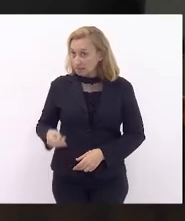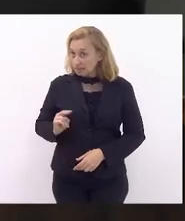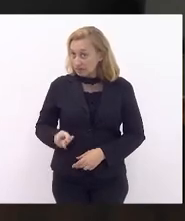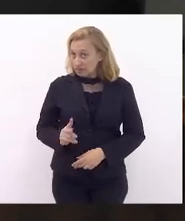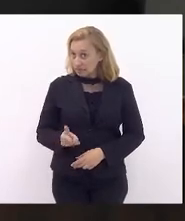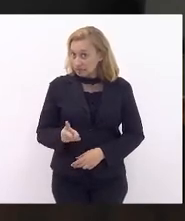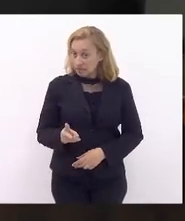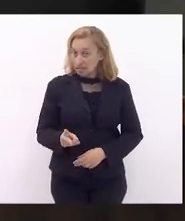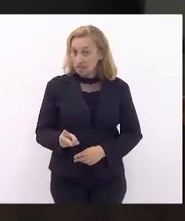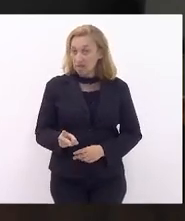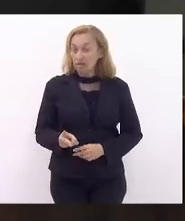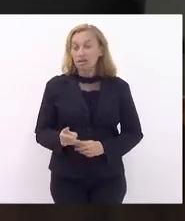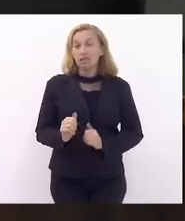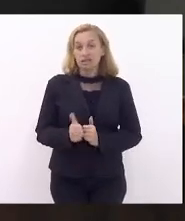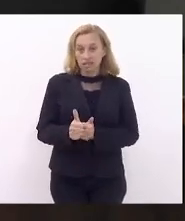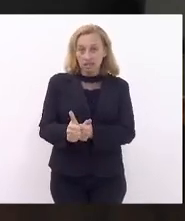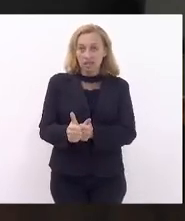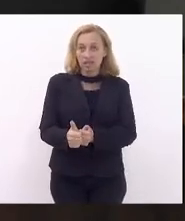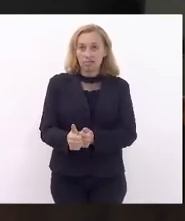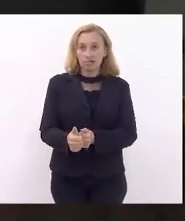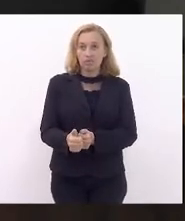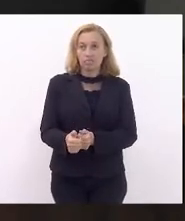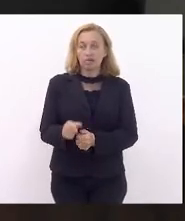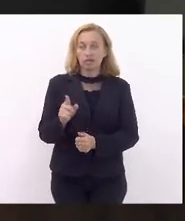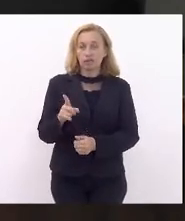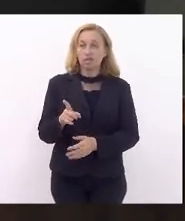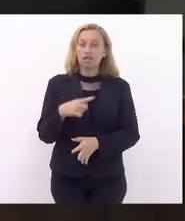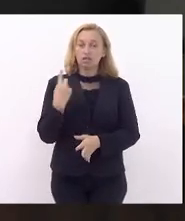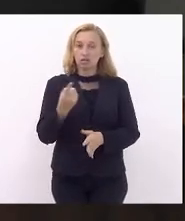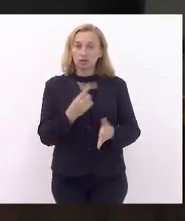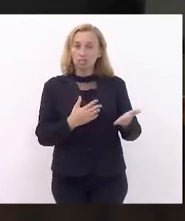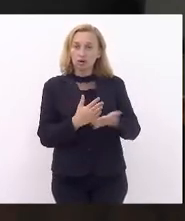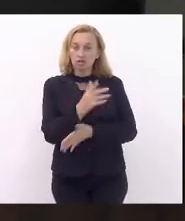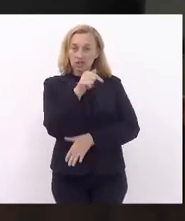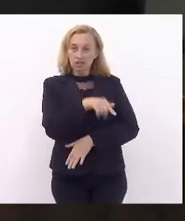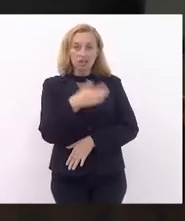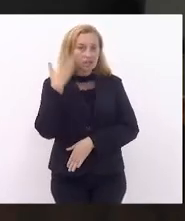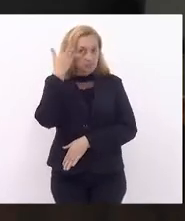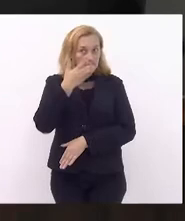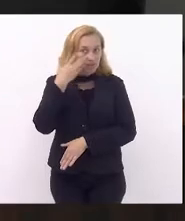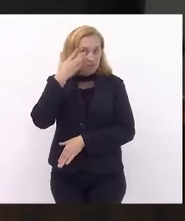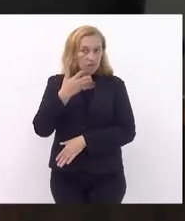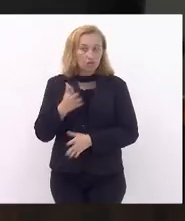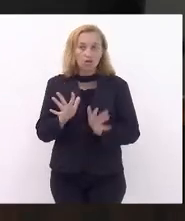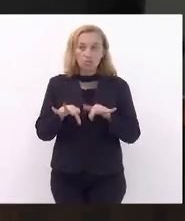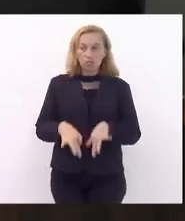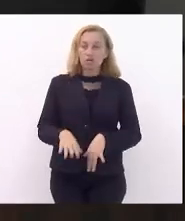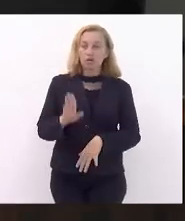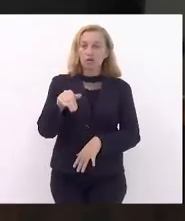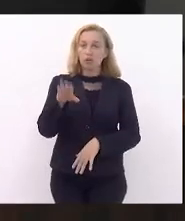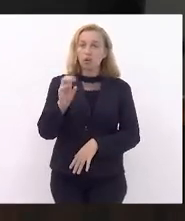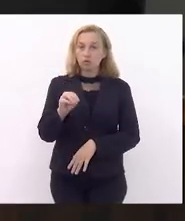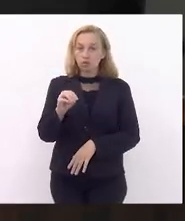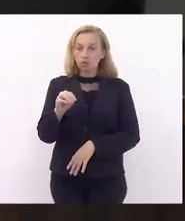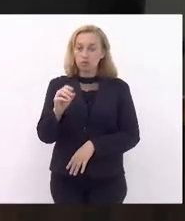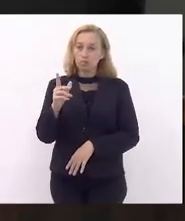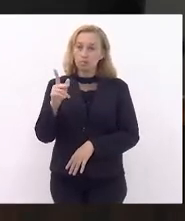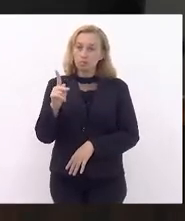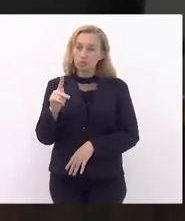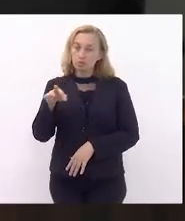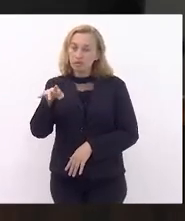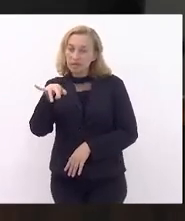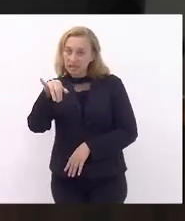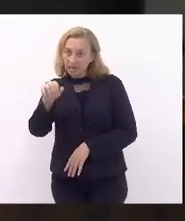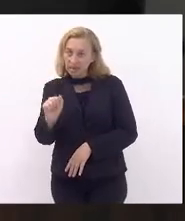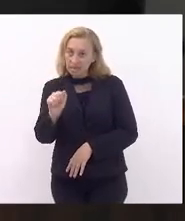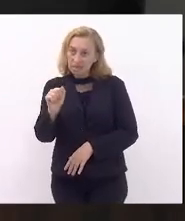esse receituário e nós aprovássemos aqui essa mensagem do fim do abono permanência, isso daria